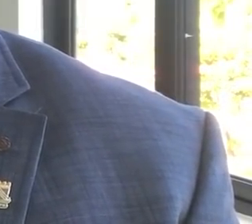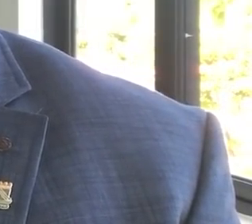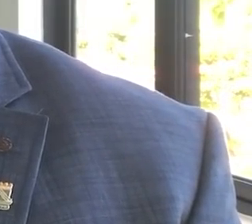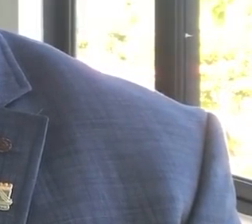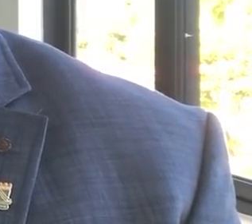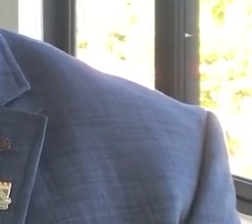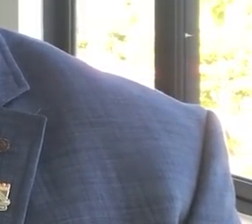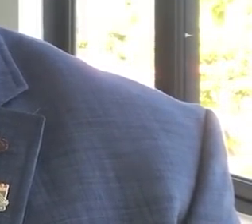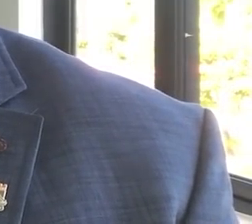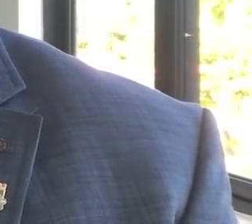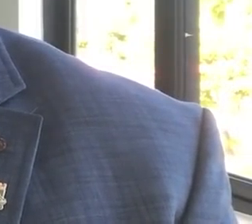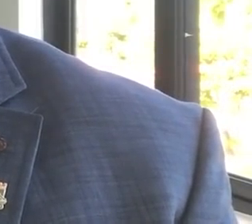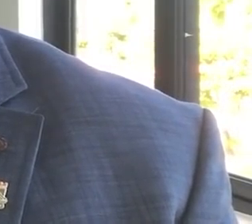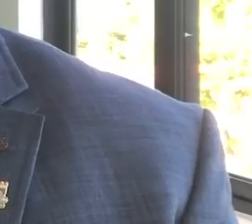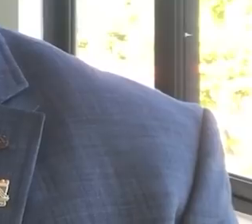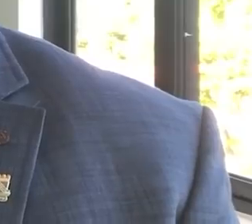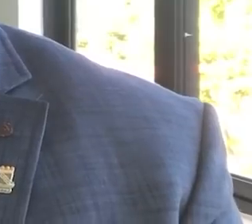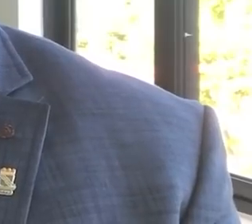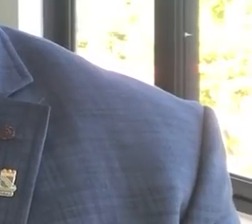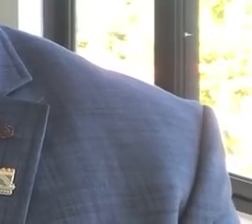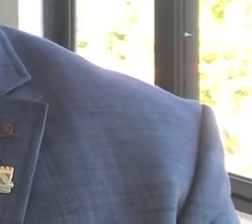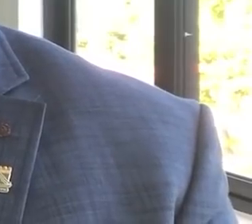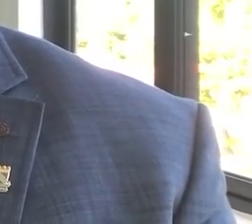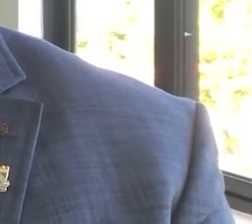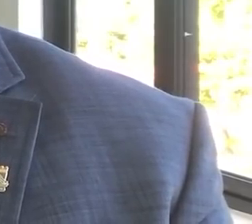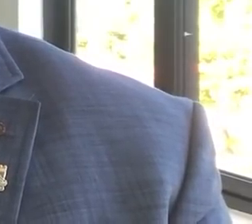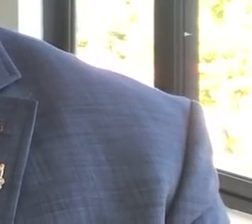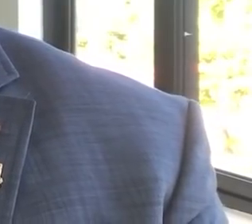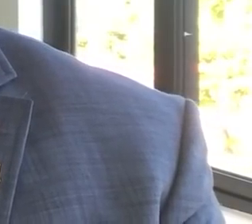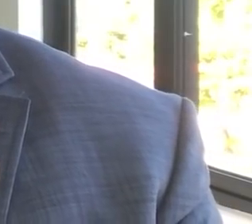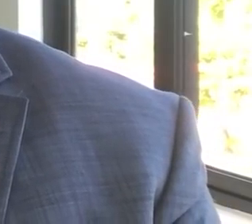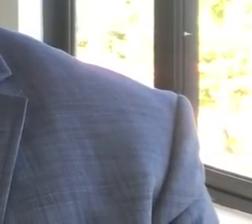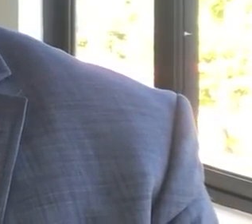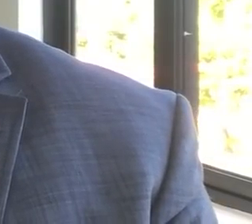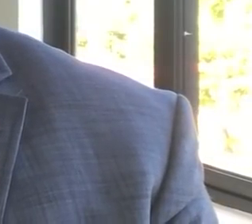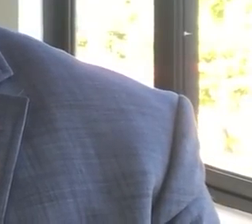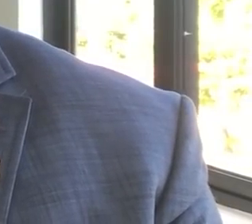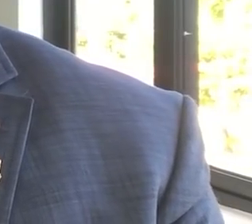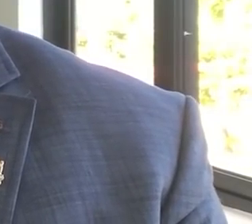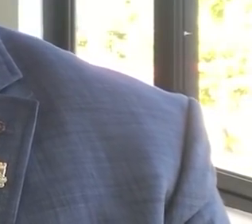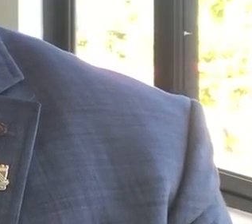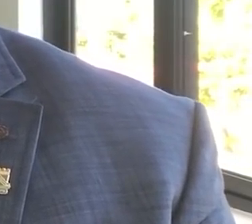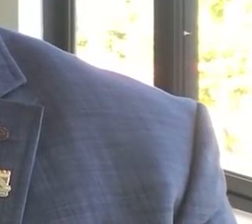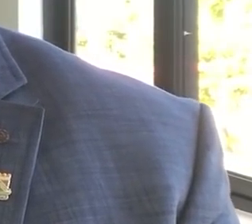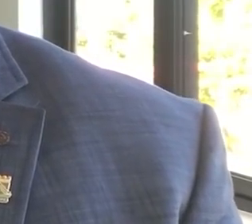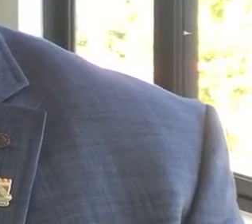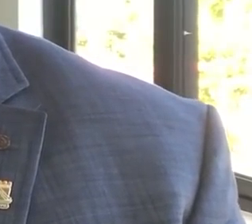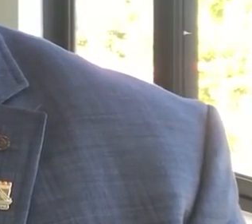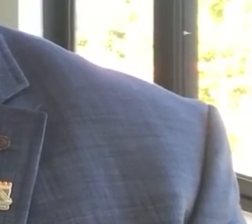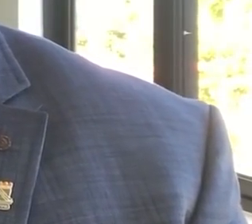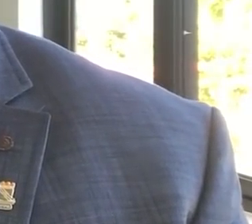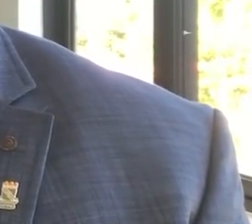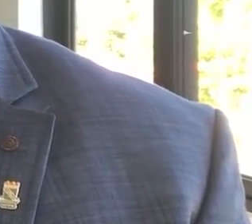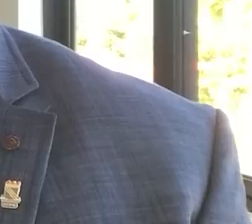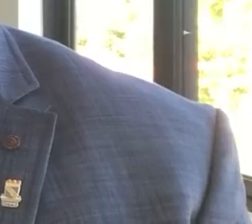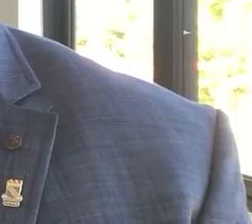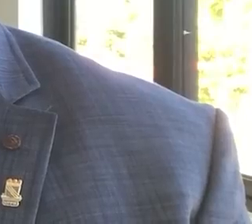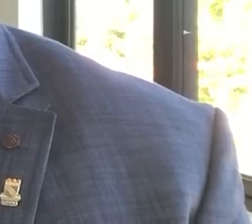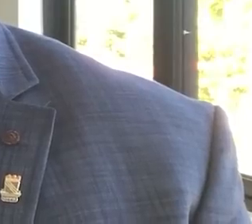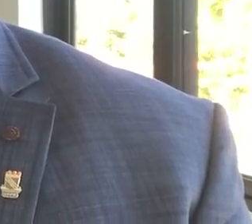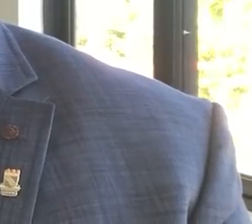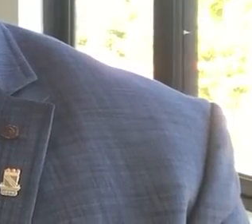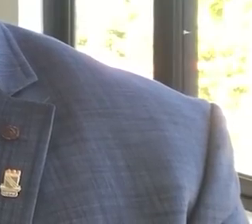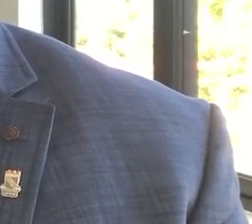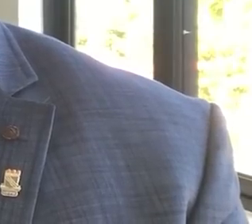terá acesso a todos os conteúdos. E emprega tecnologia moderna de transmissão adaptativa, o que significa